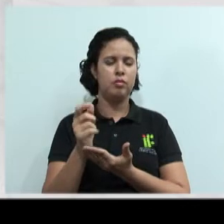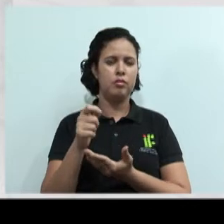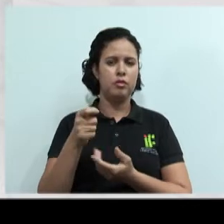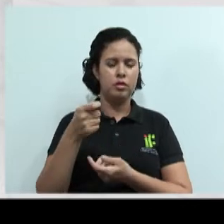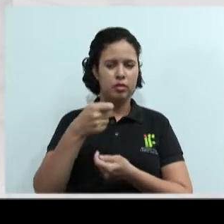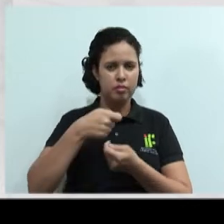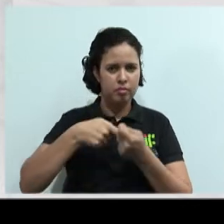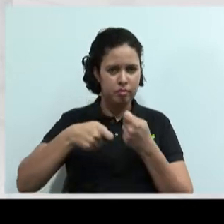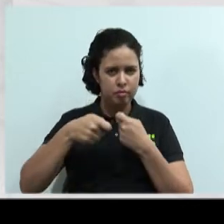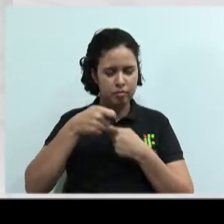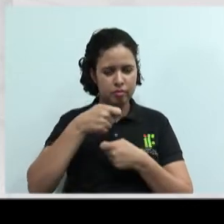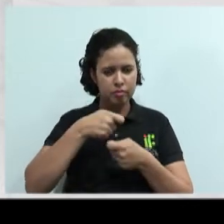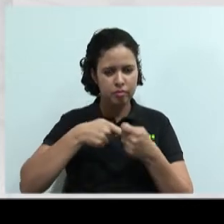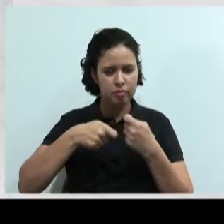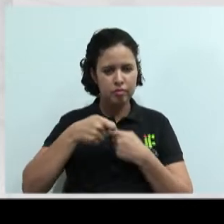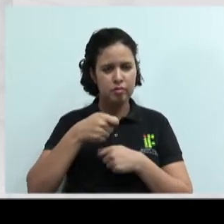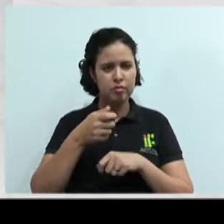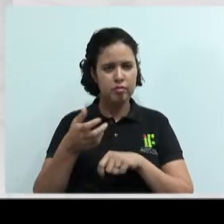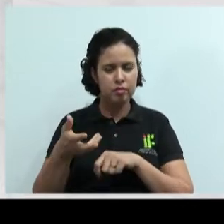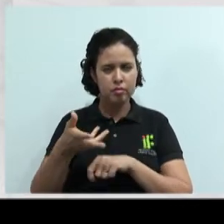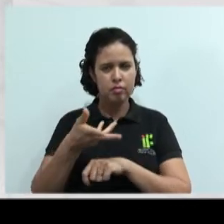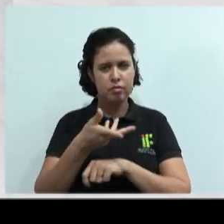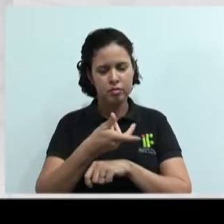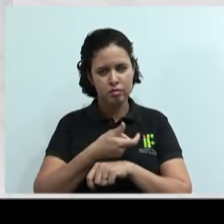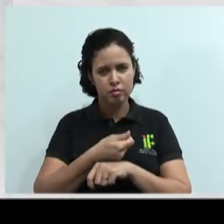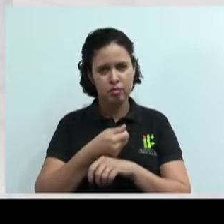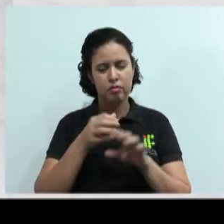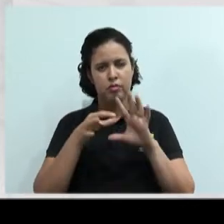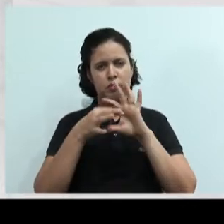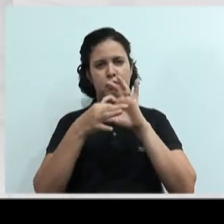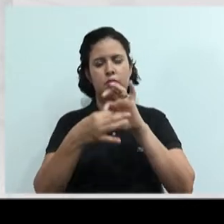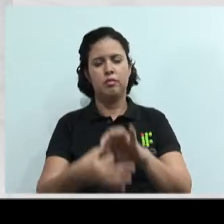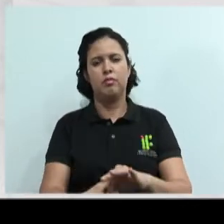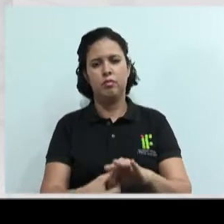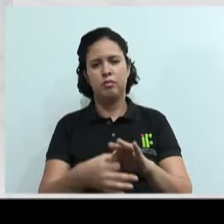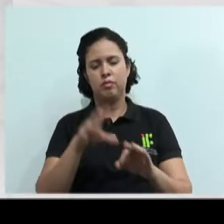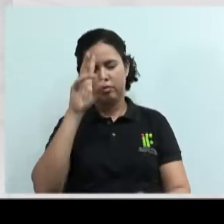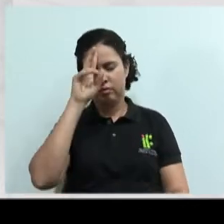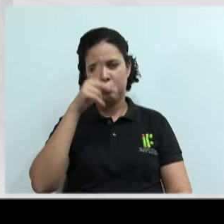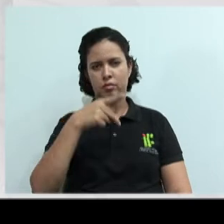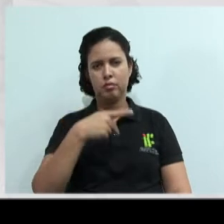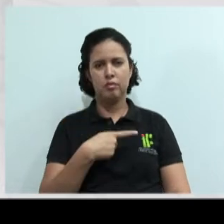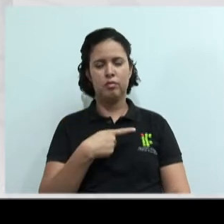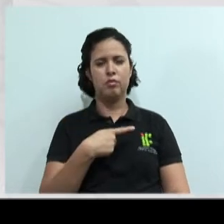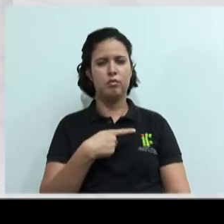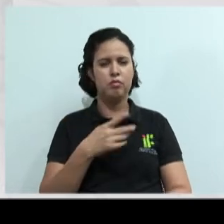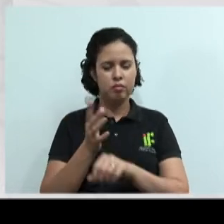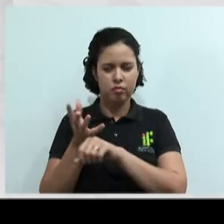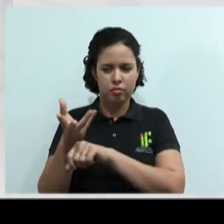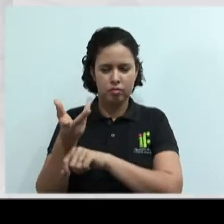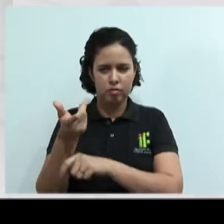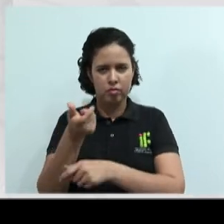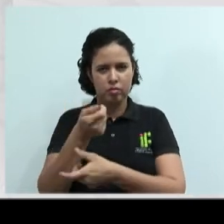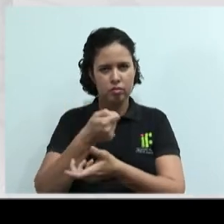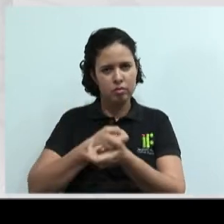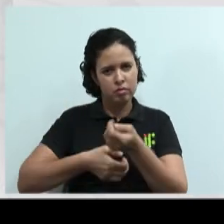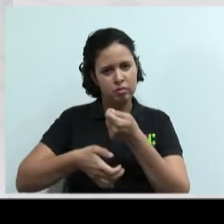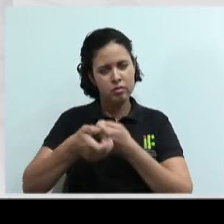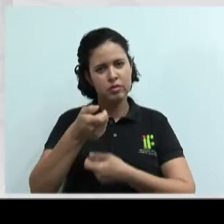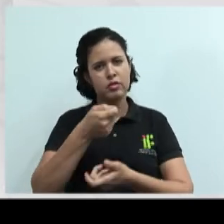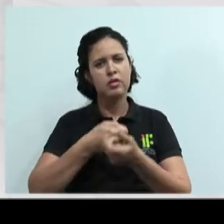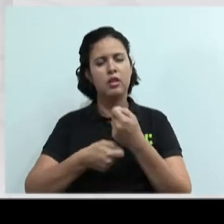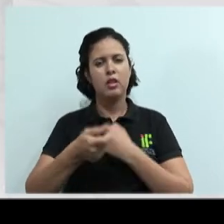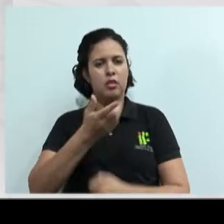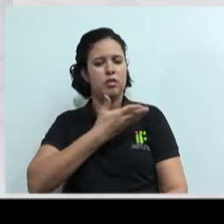Então, ele é aquele que vai tentar estabelecer uma relação pessoal para quê? Para estar te cativando ali, é como se você fosse um